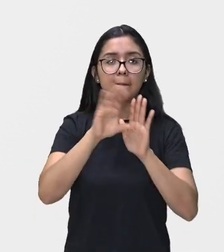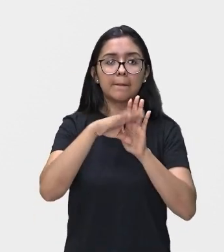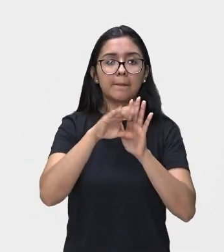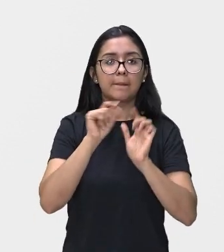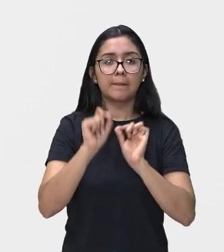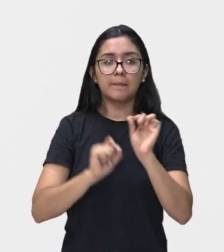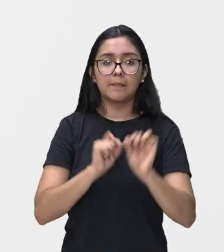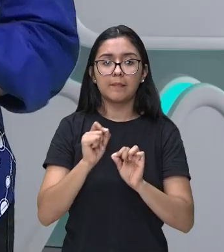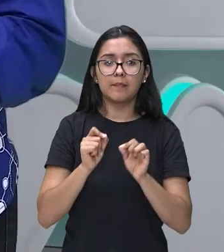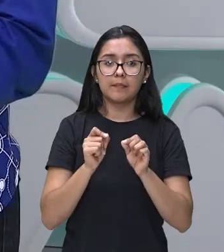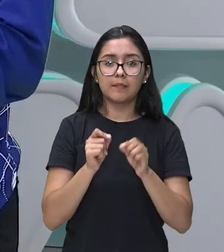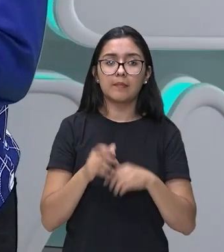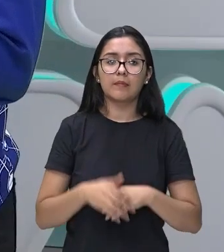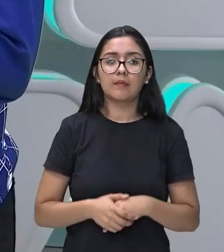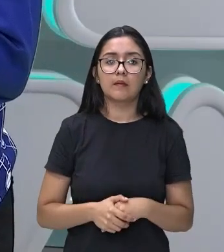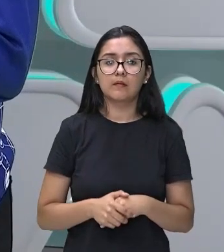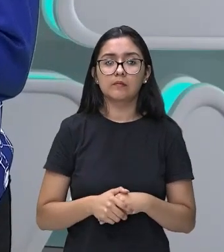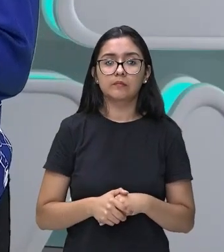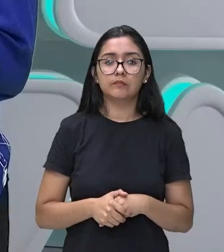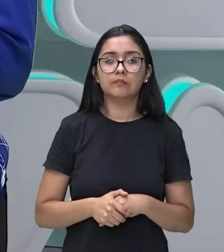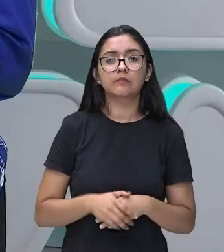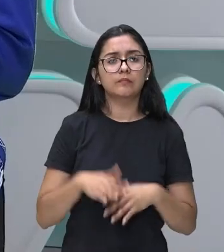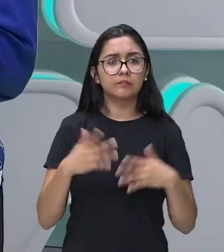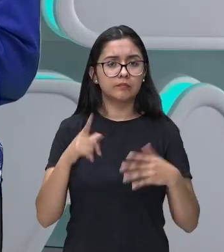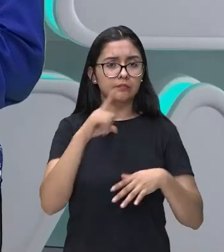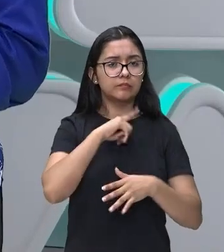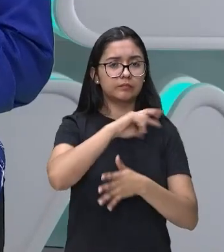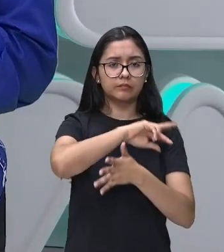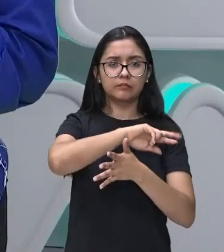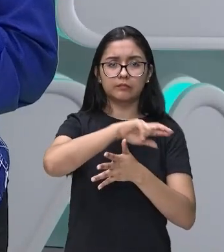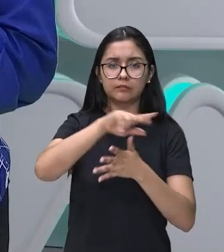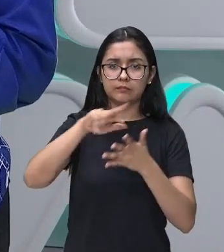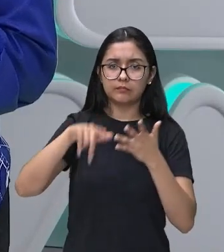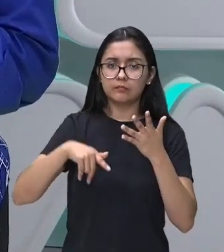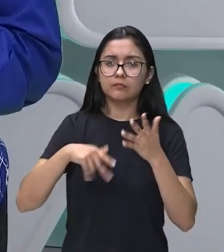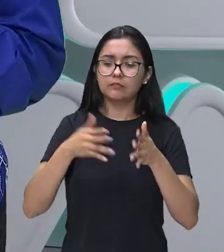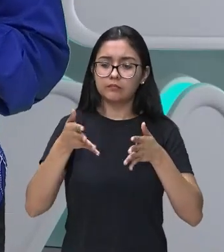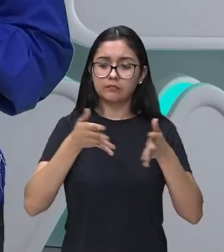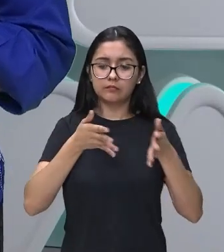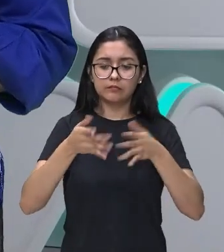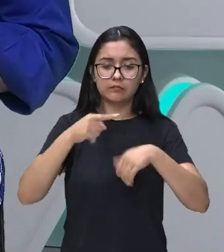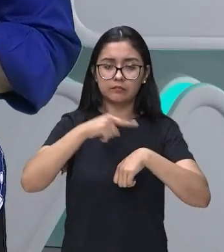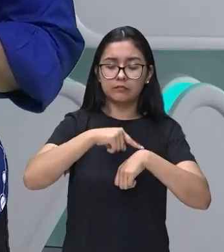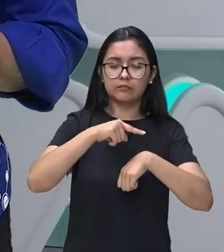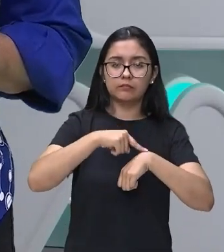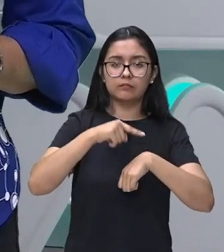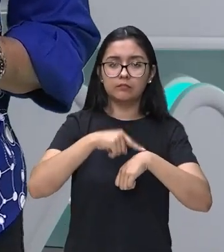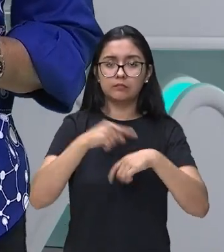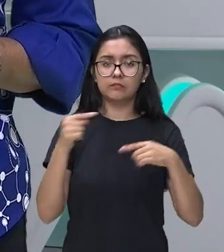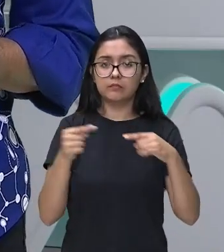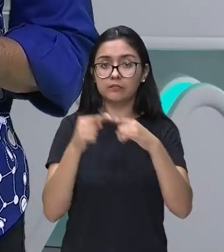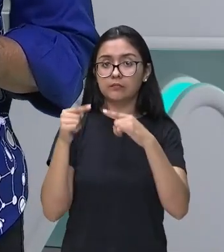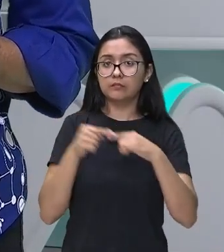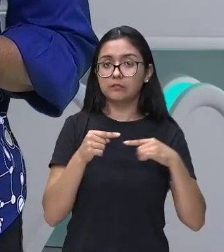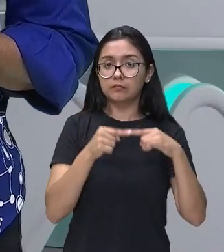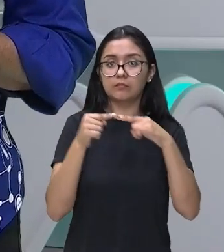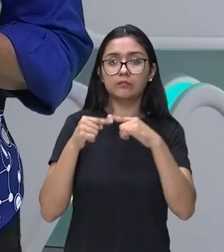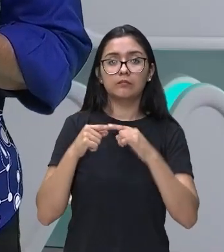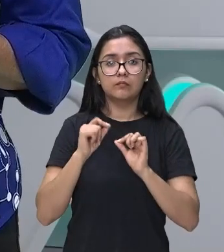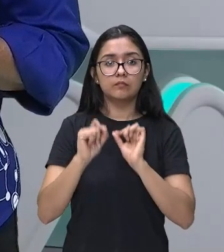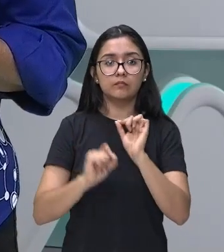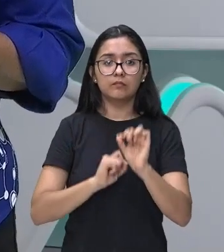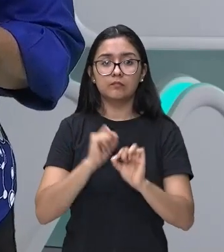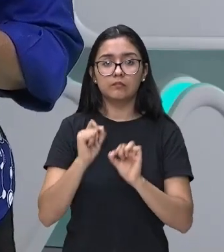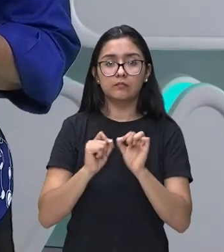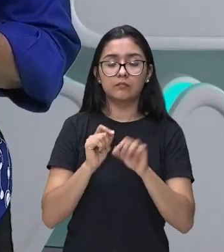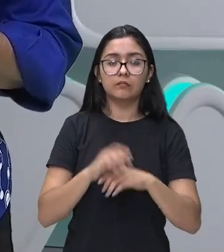mais a duração. As diversas durações são utilizadas em combinação com uma regularidade